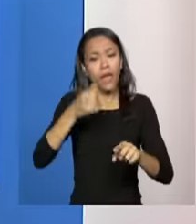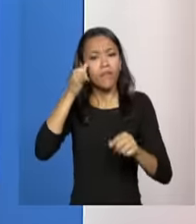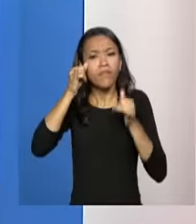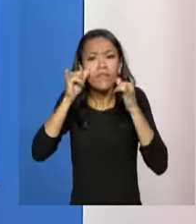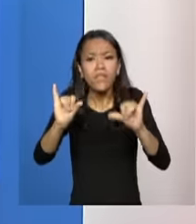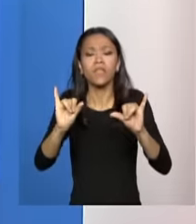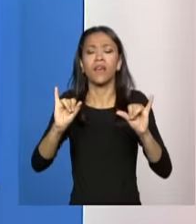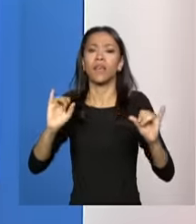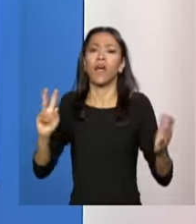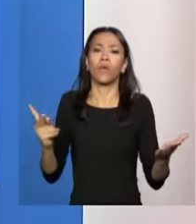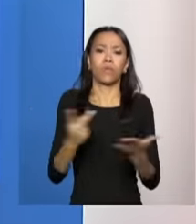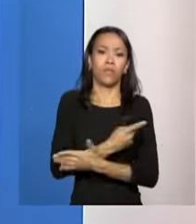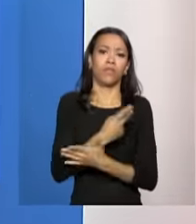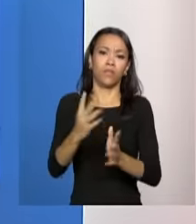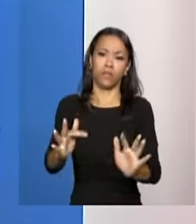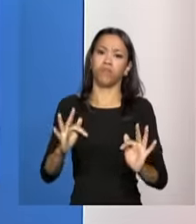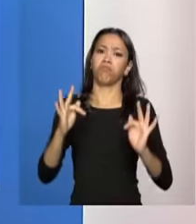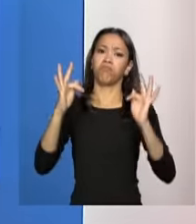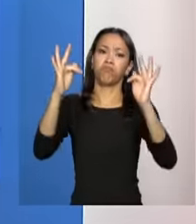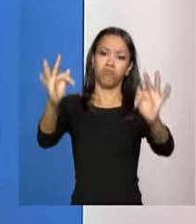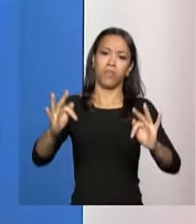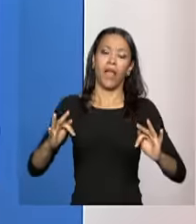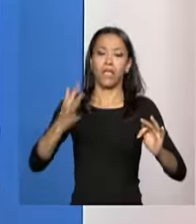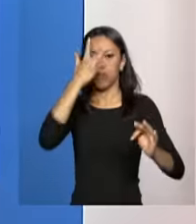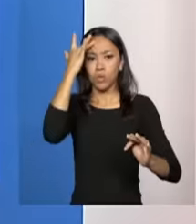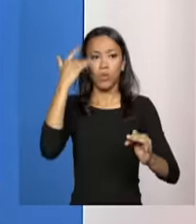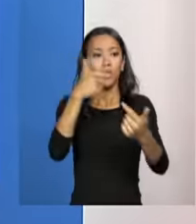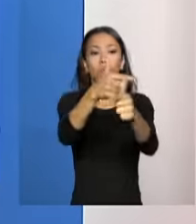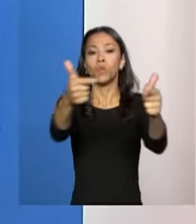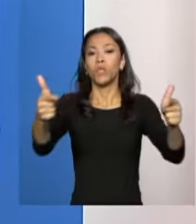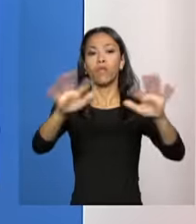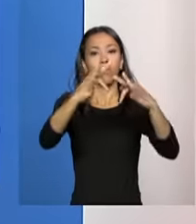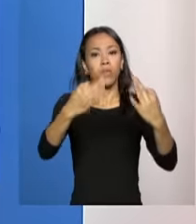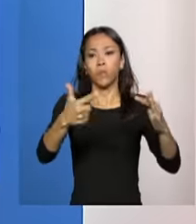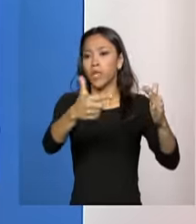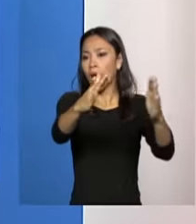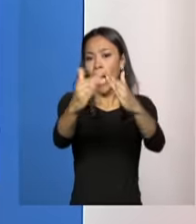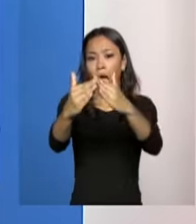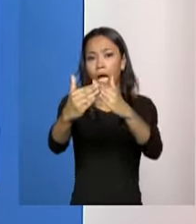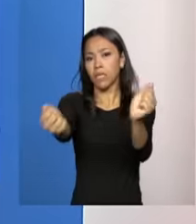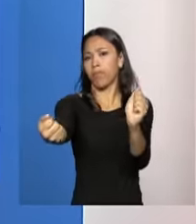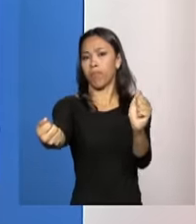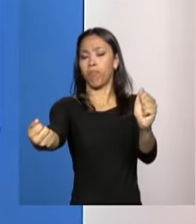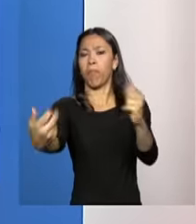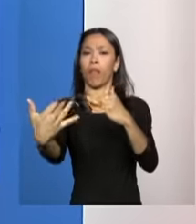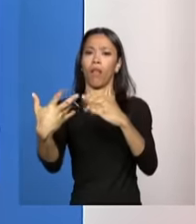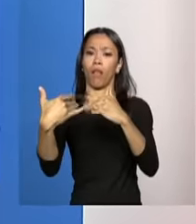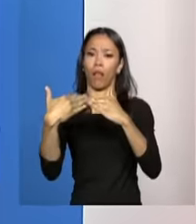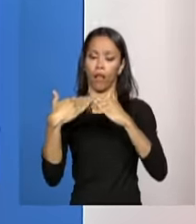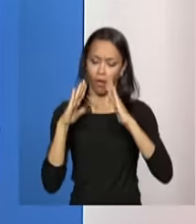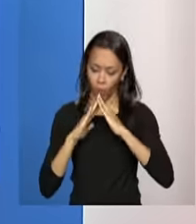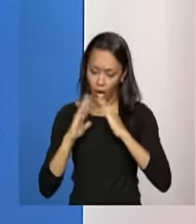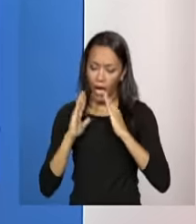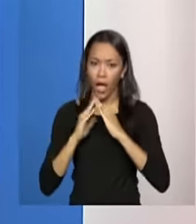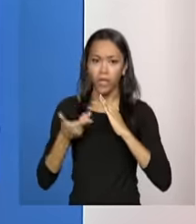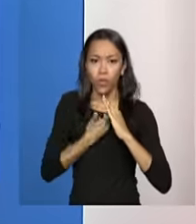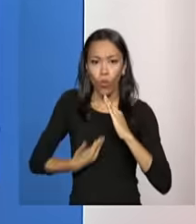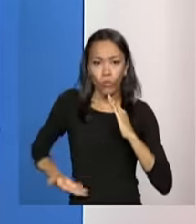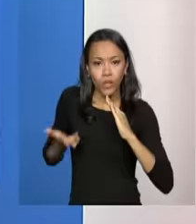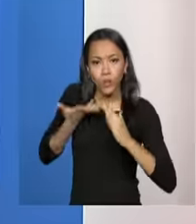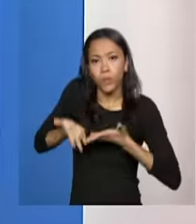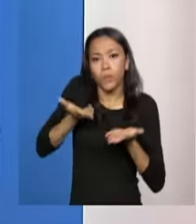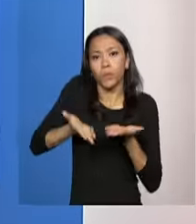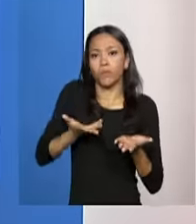demandas de abrigamento, mas, às vezes, a situação, ela não é como a gente deseja, condições de vida,